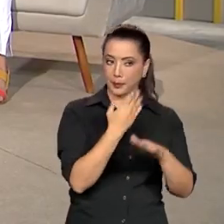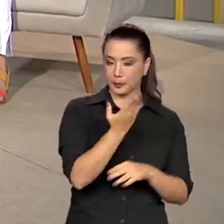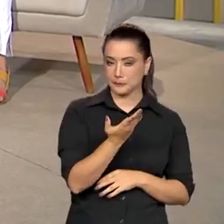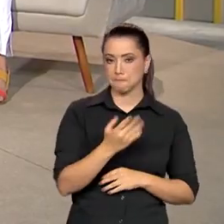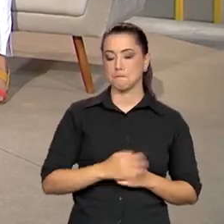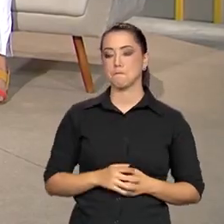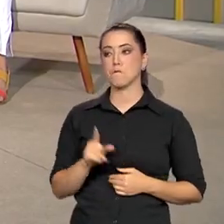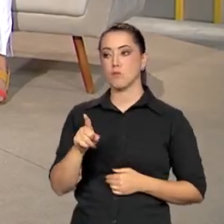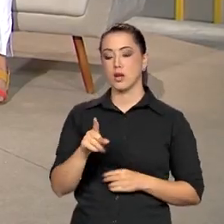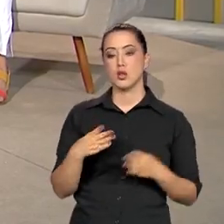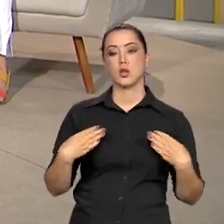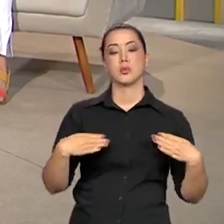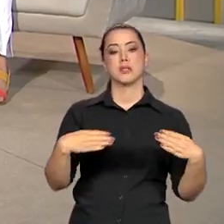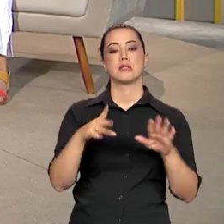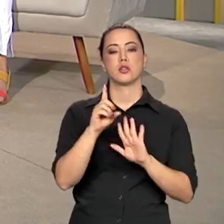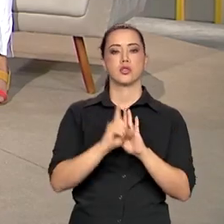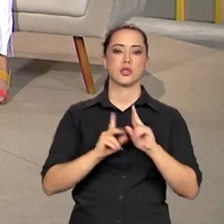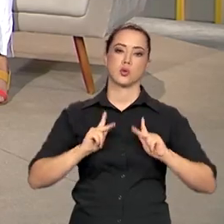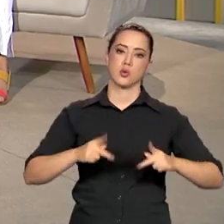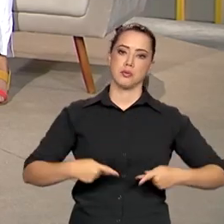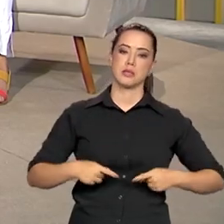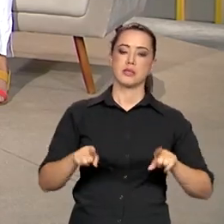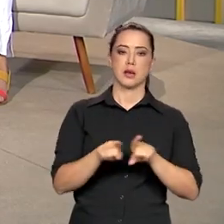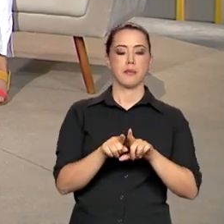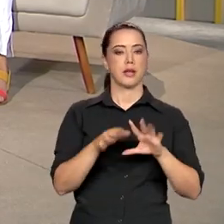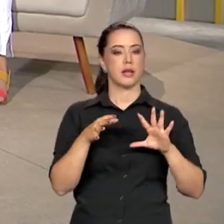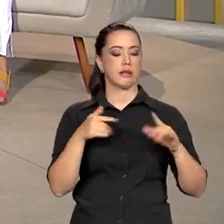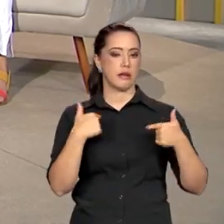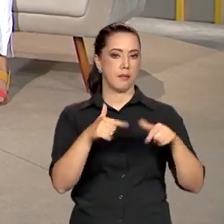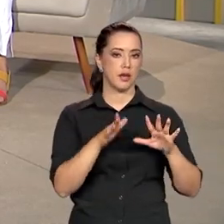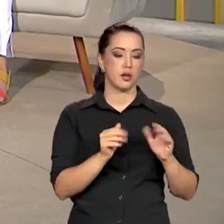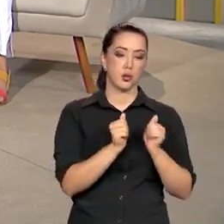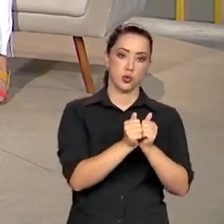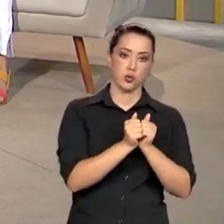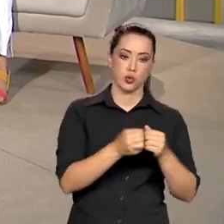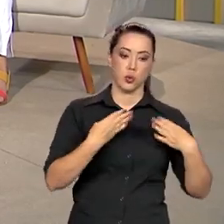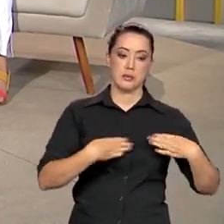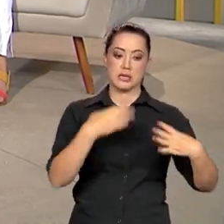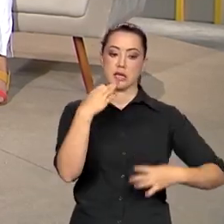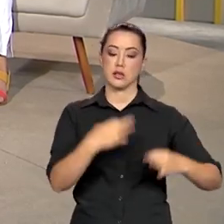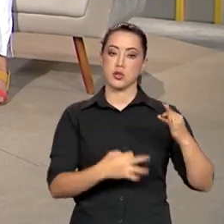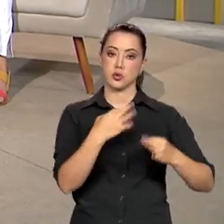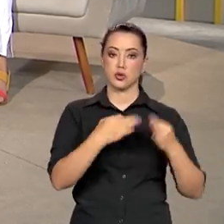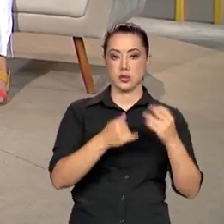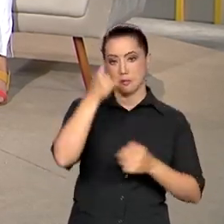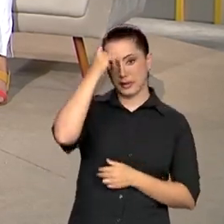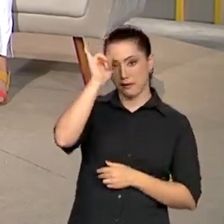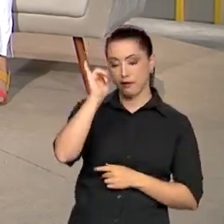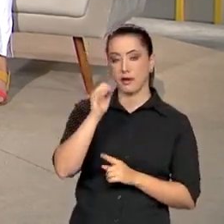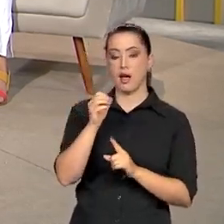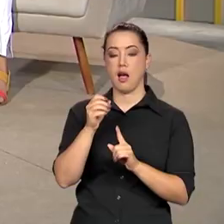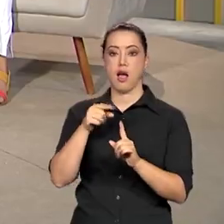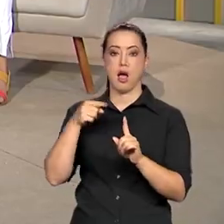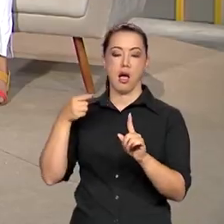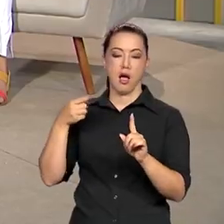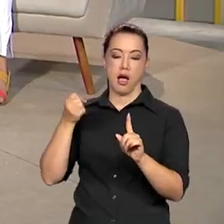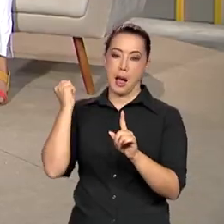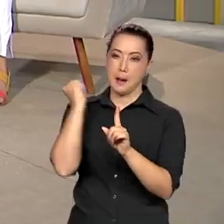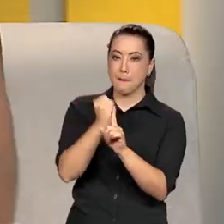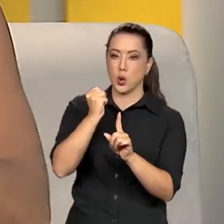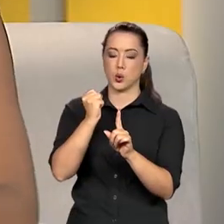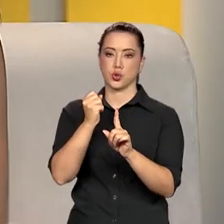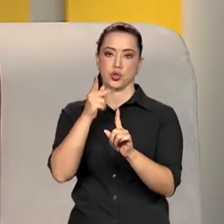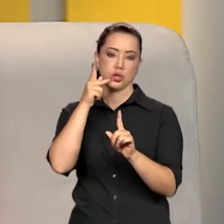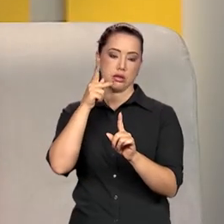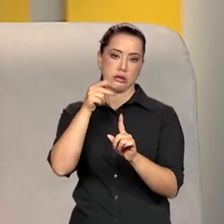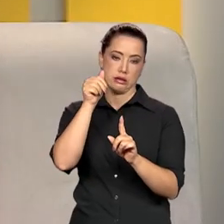a gente já começou a pensar em paralelo também com o Ministério da Justiça, sobre o enfrentamento ao genocídio da população negra. Então, a gente já está aí